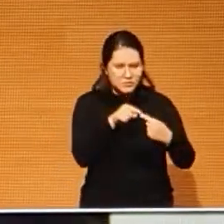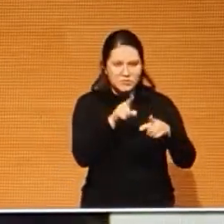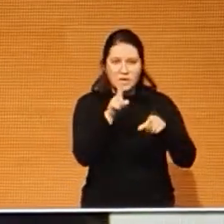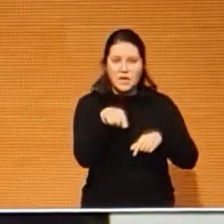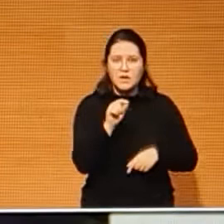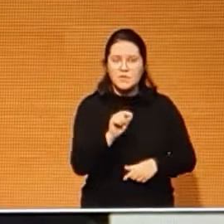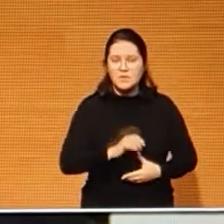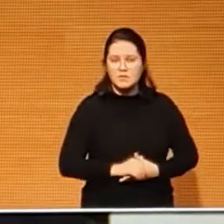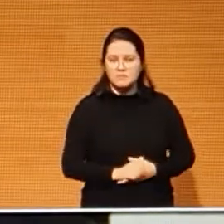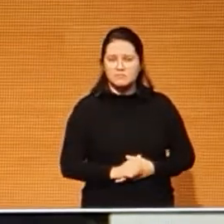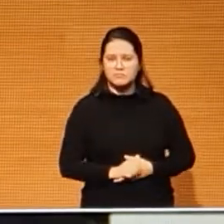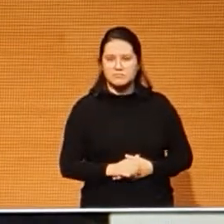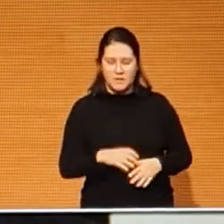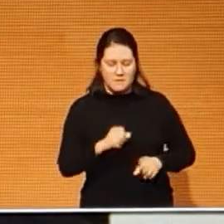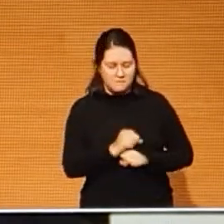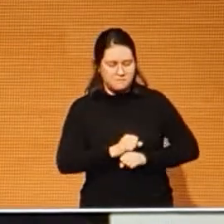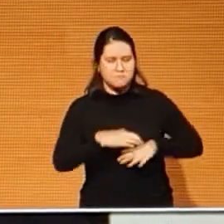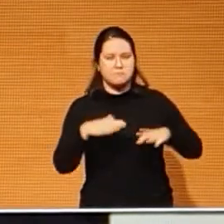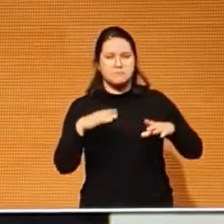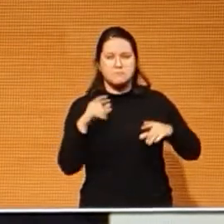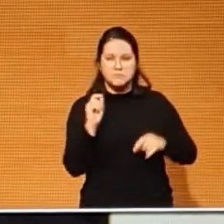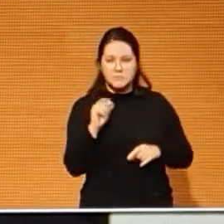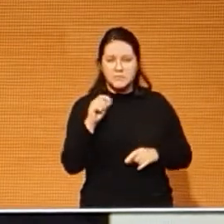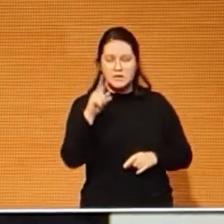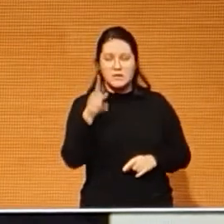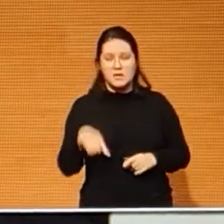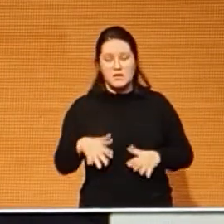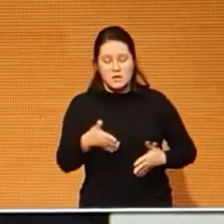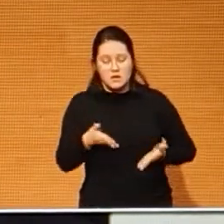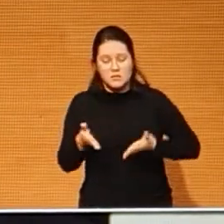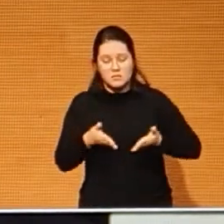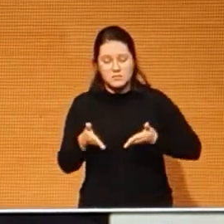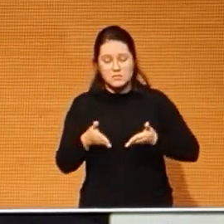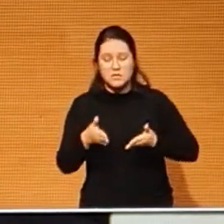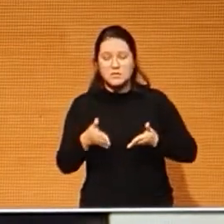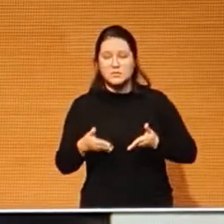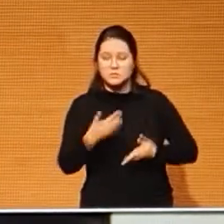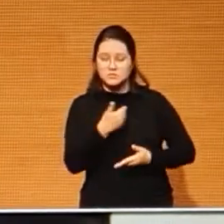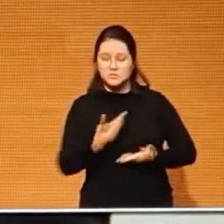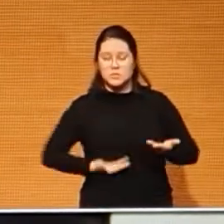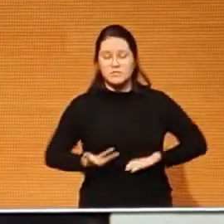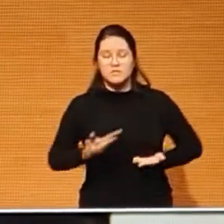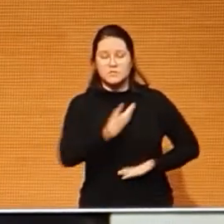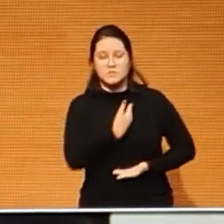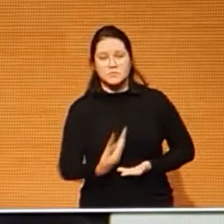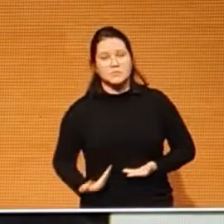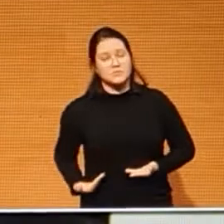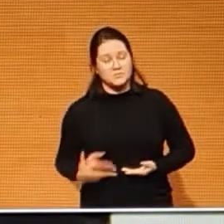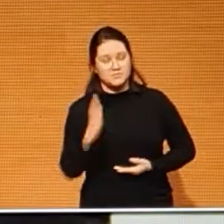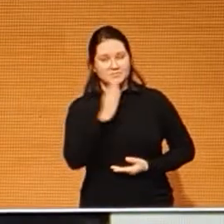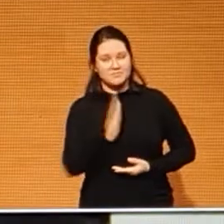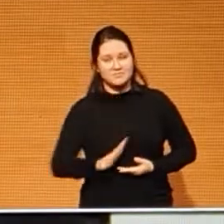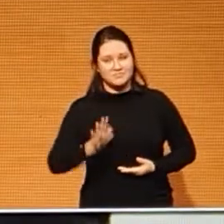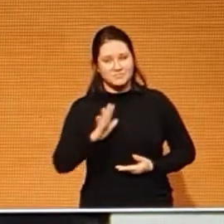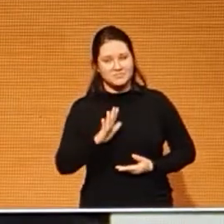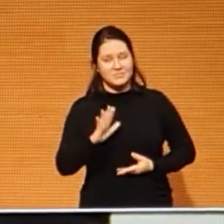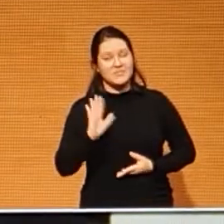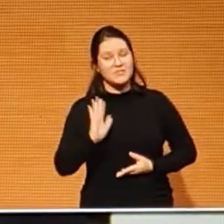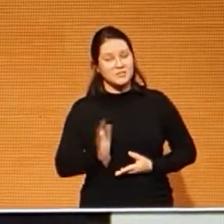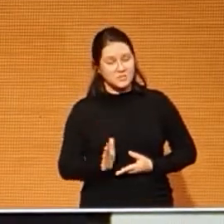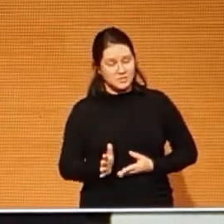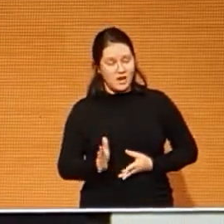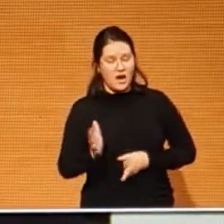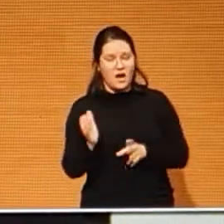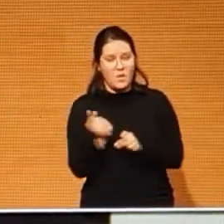implodir os alicerces do serviço público brasileiro, como muitos nos já disseram, construídos nas últimas décadas para jogar a administração